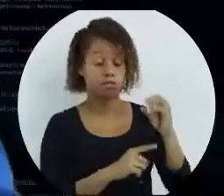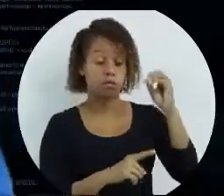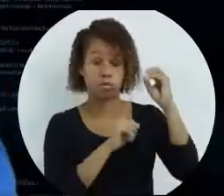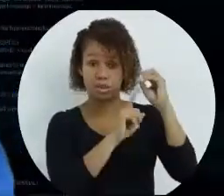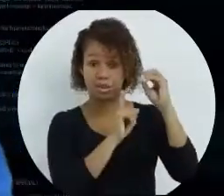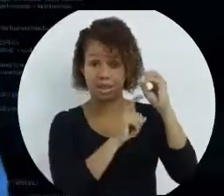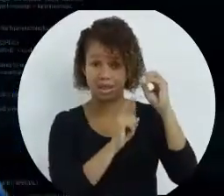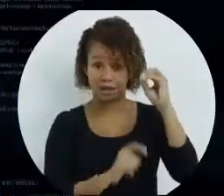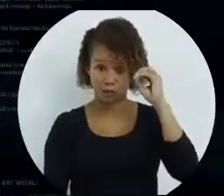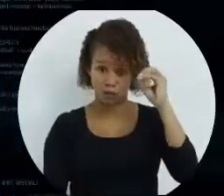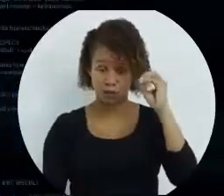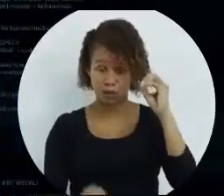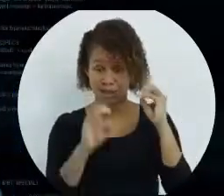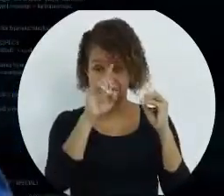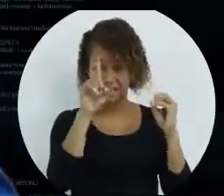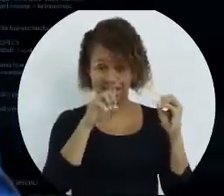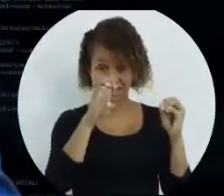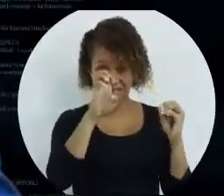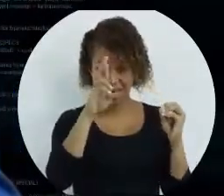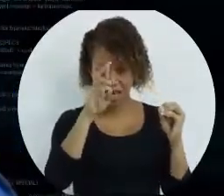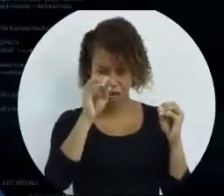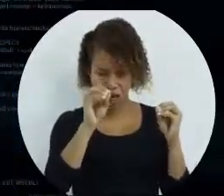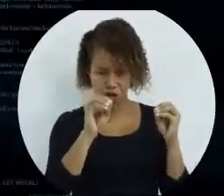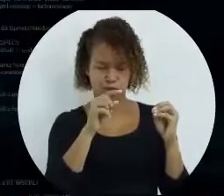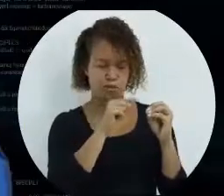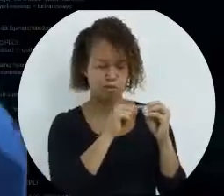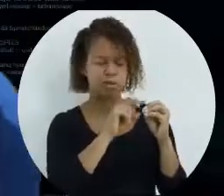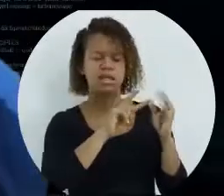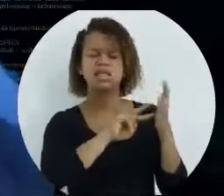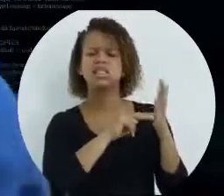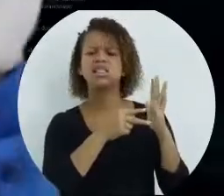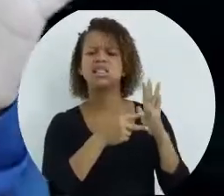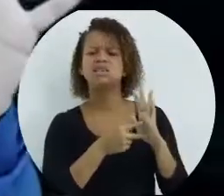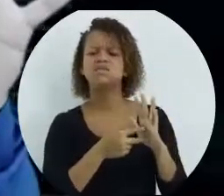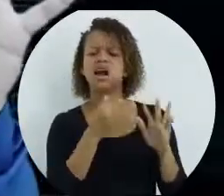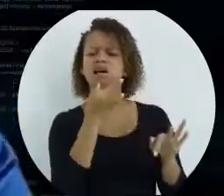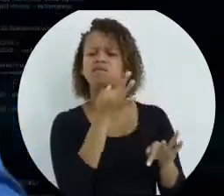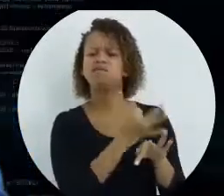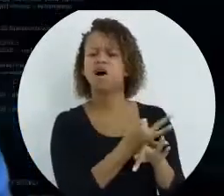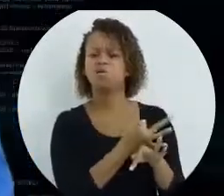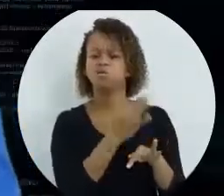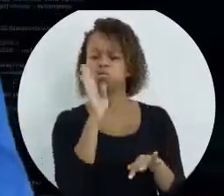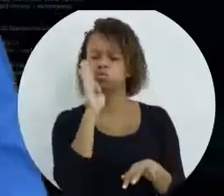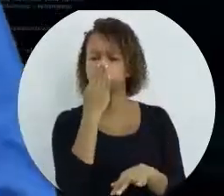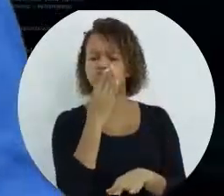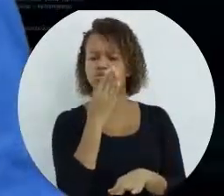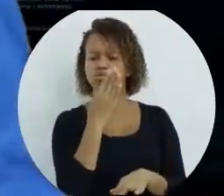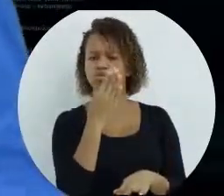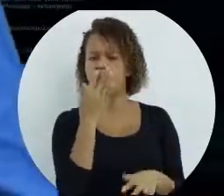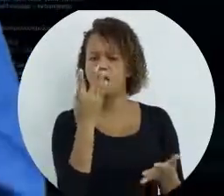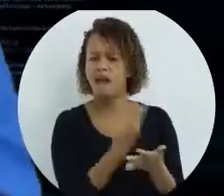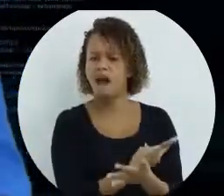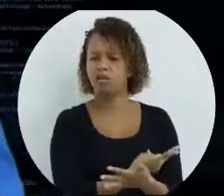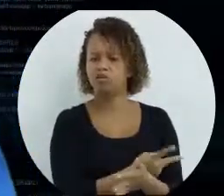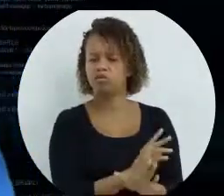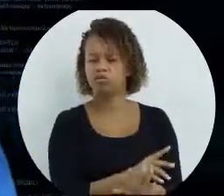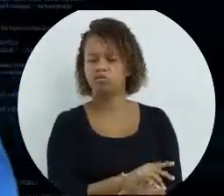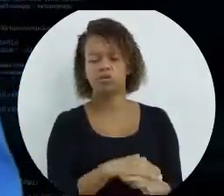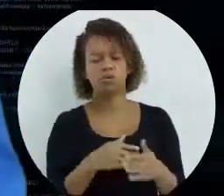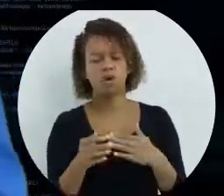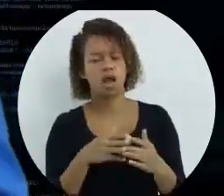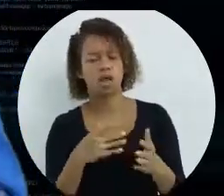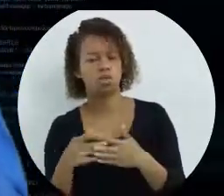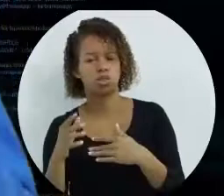em JavaScript significa falso. E qualquer outro número significa